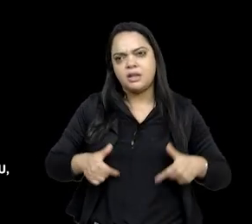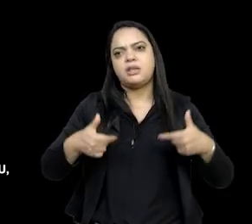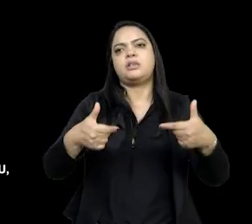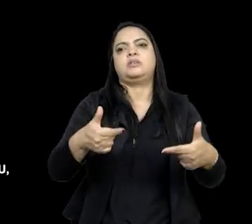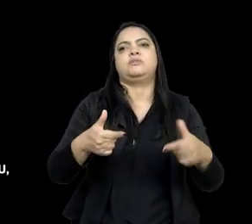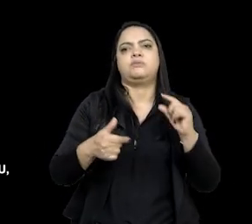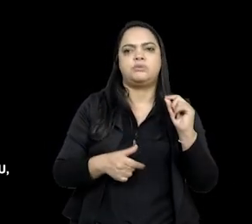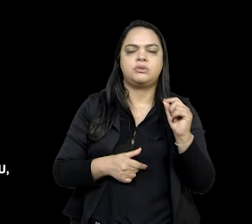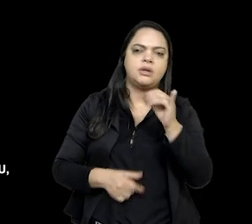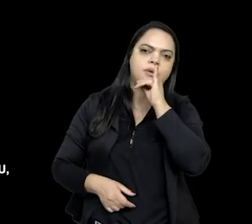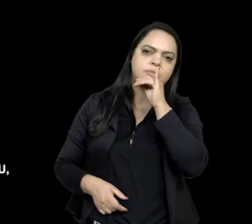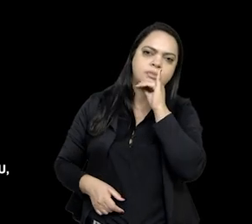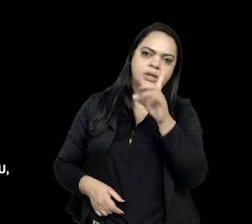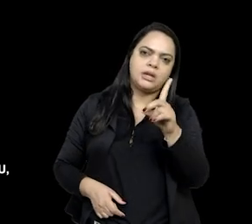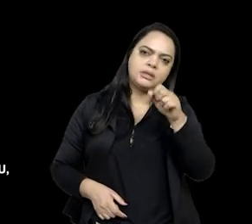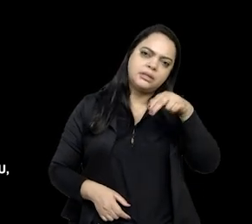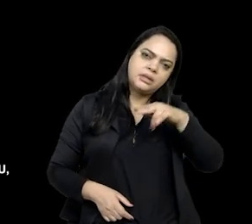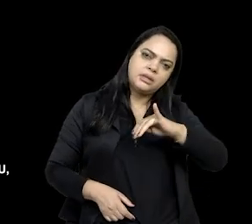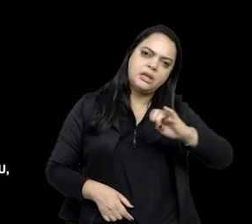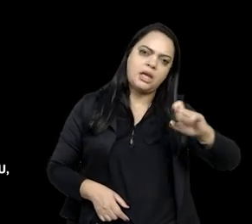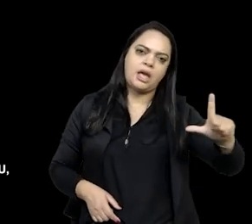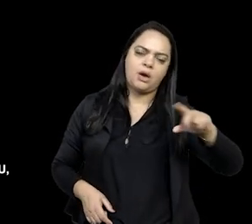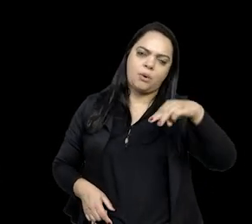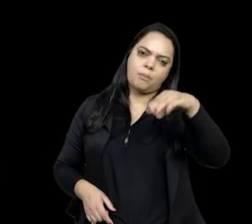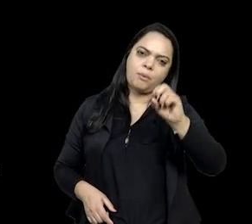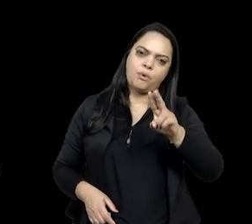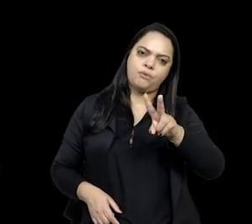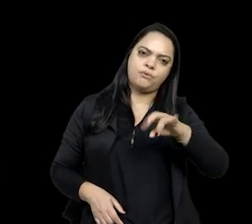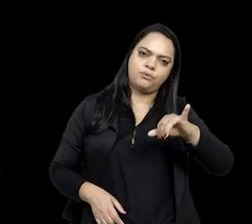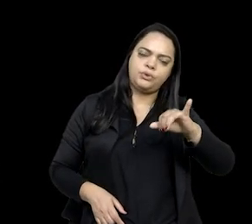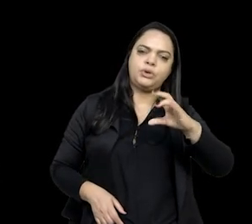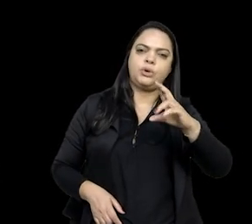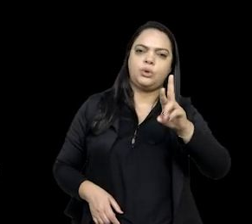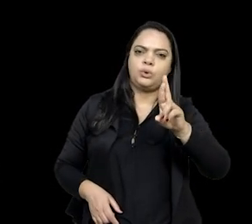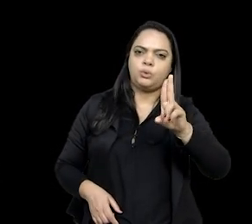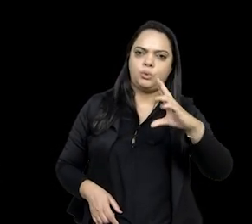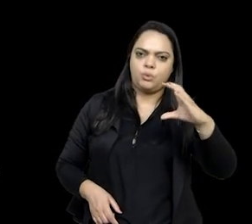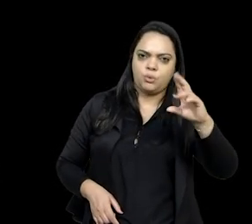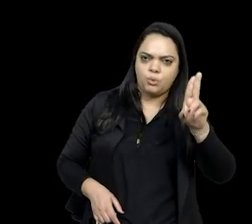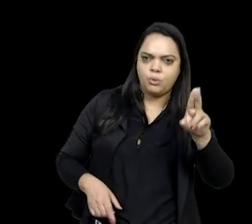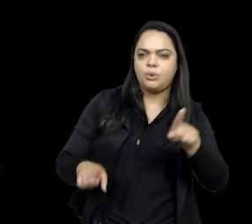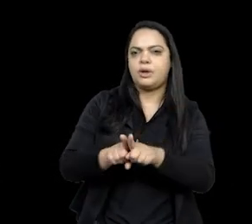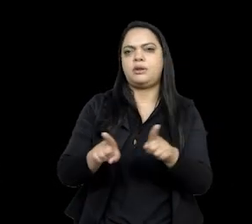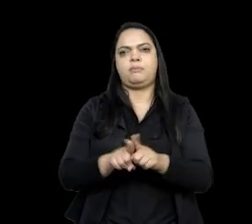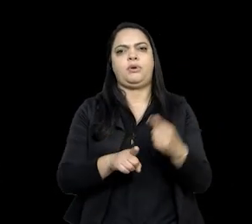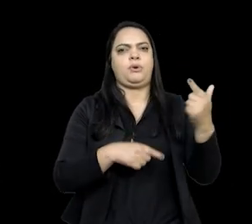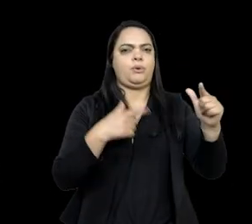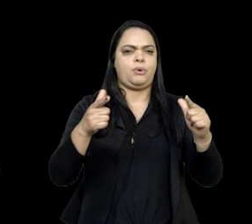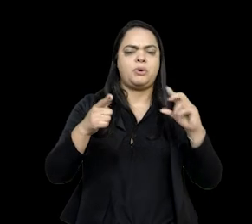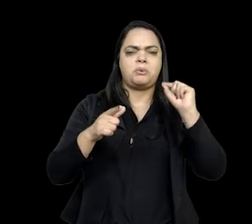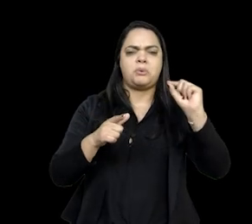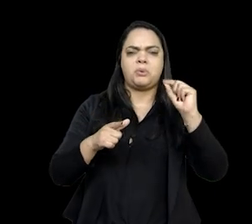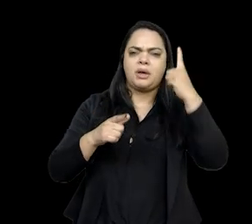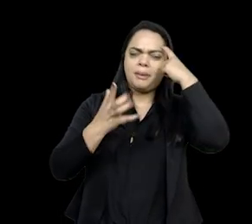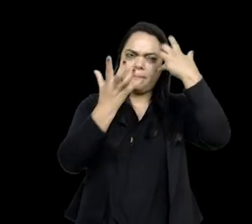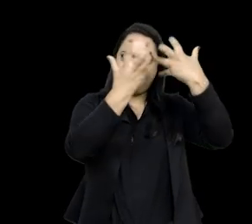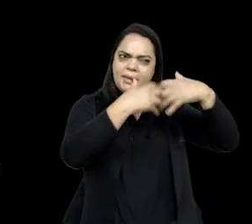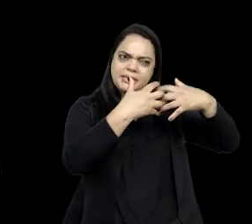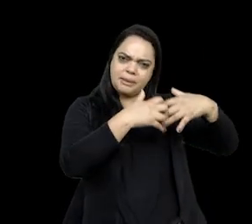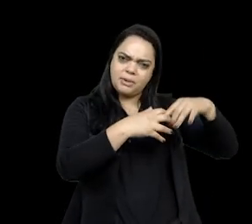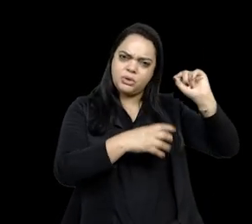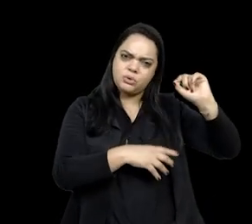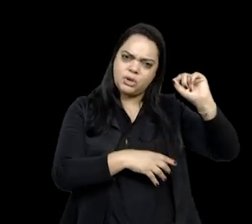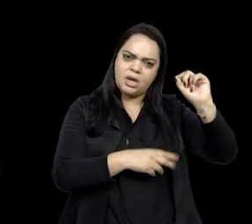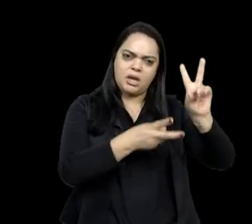por exemplo, do Daniel Munduruku, do Jauri Kadiuel, de registrarem o pensamento de intelectuais indígenas,